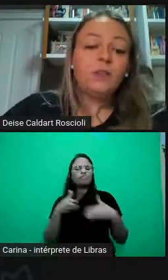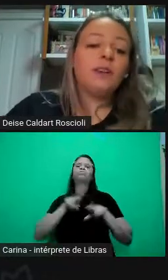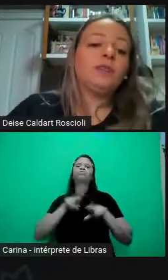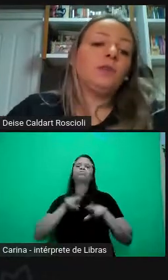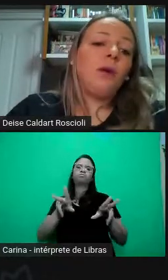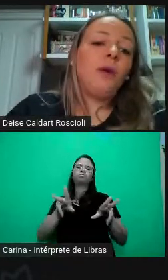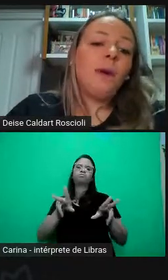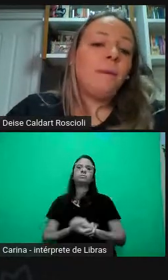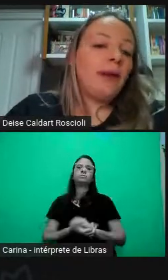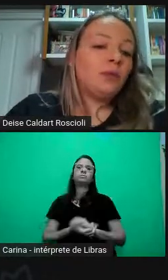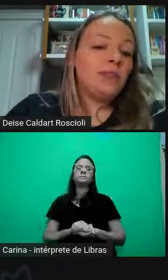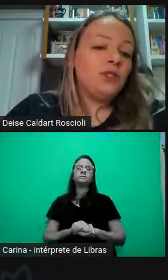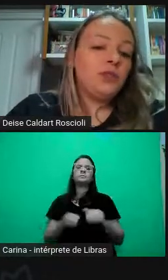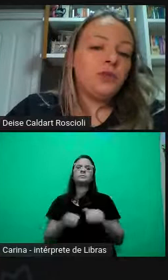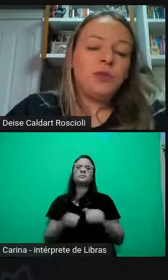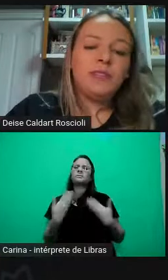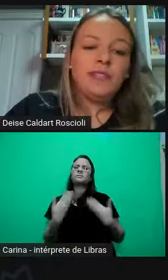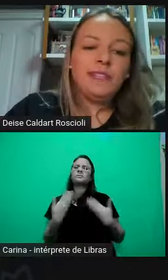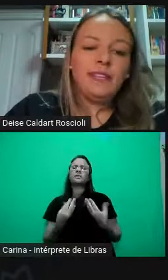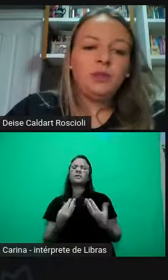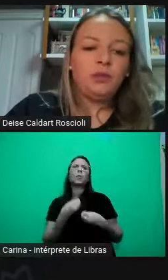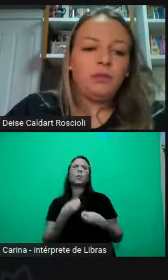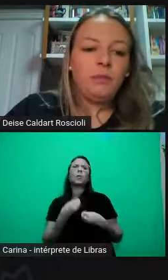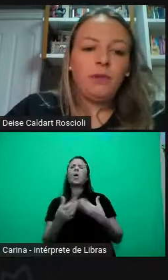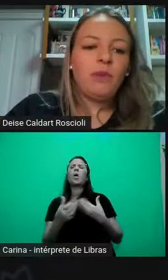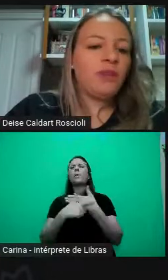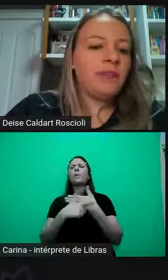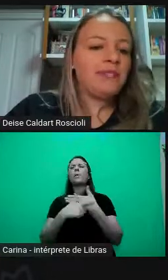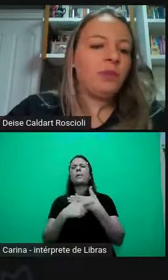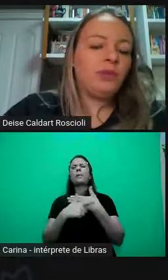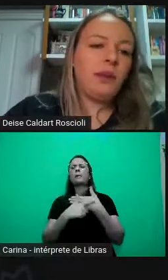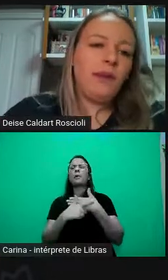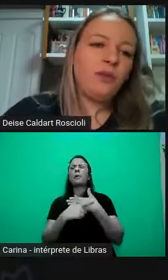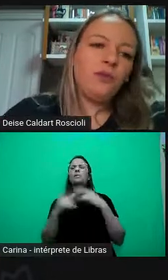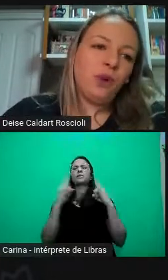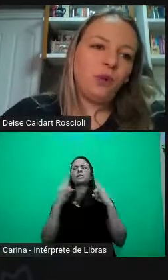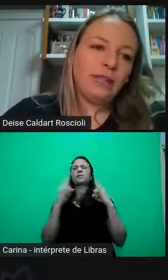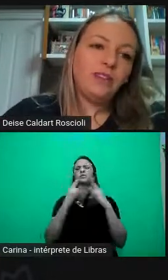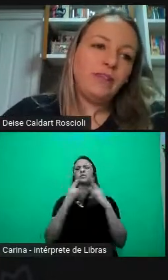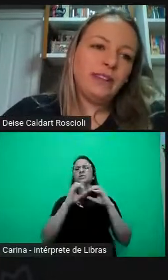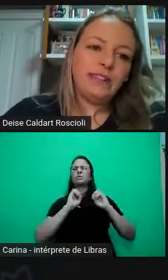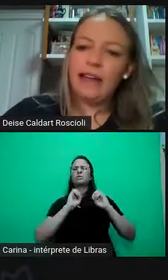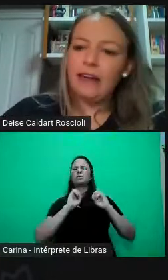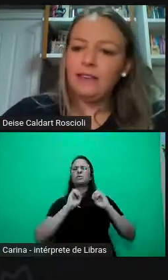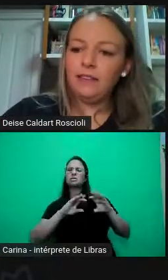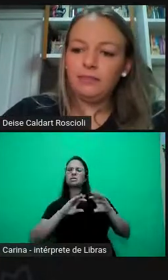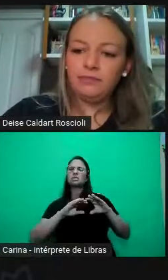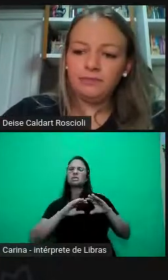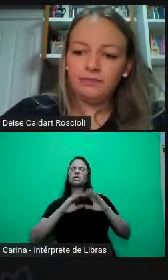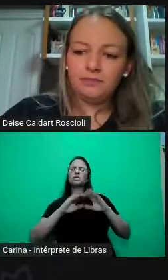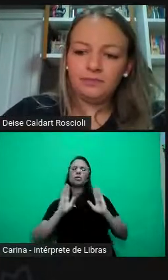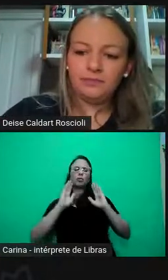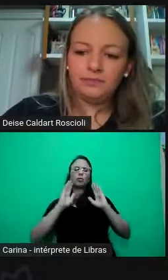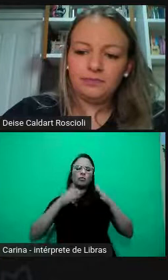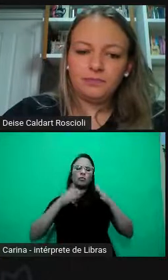Kátia, então, qual é o papel das instituições de ensino para uma formação para o trabalho com foco na diversidade?